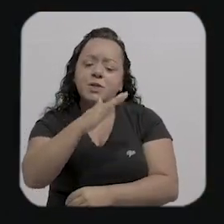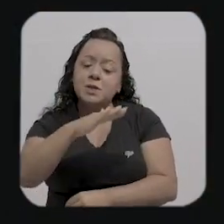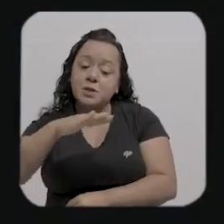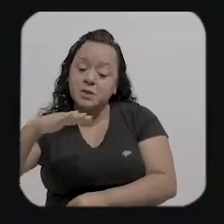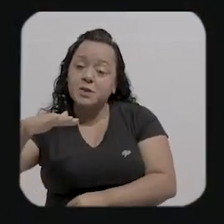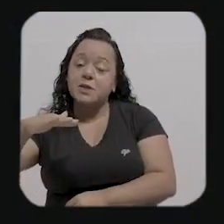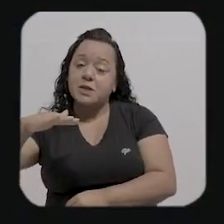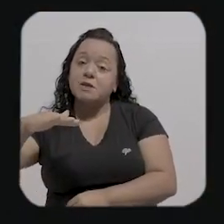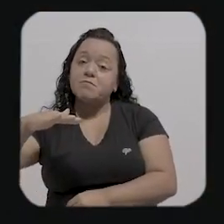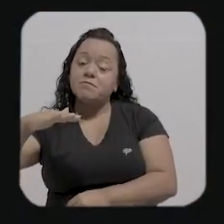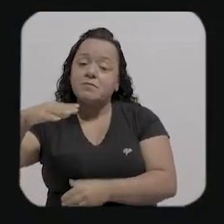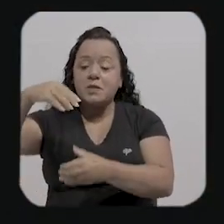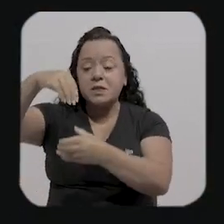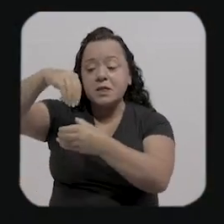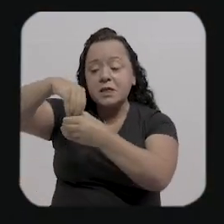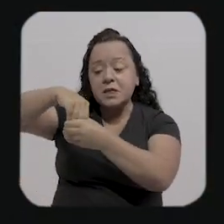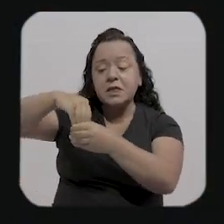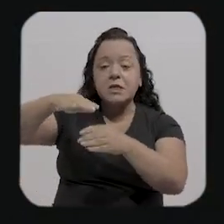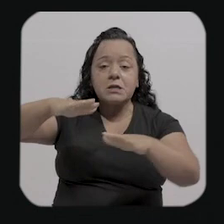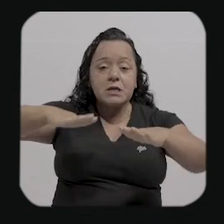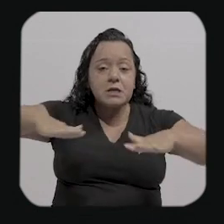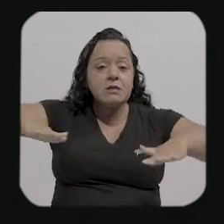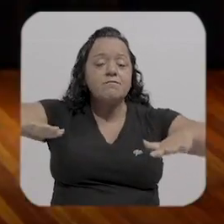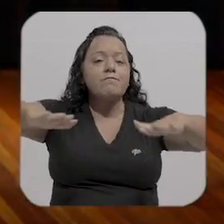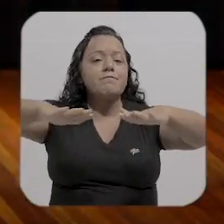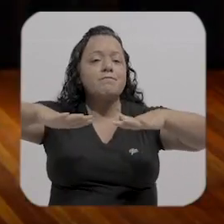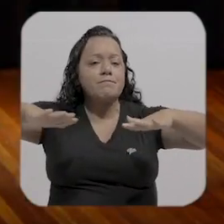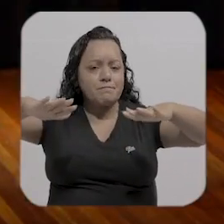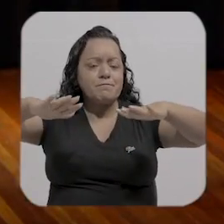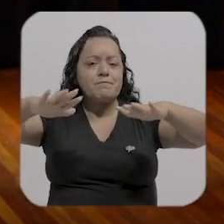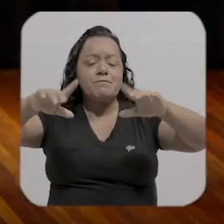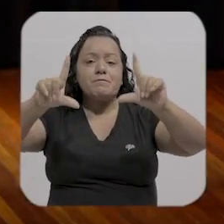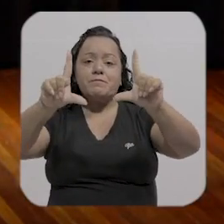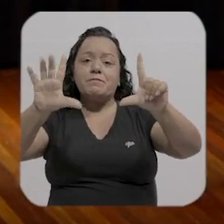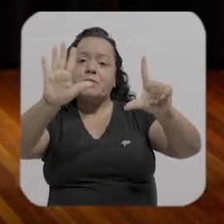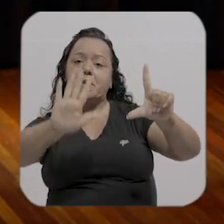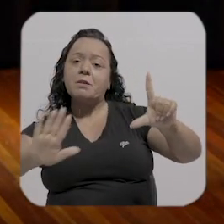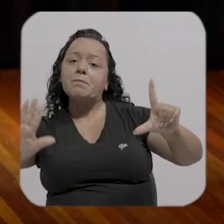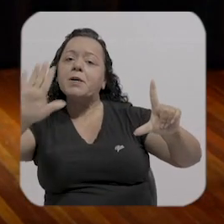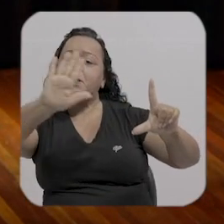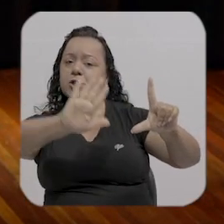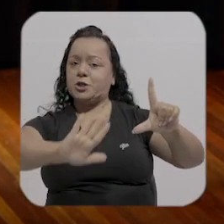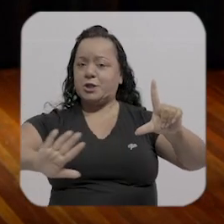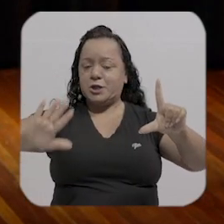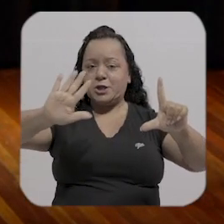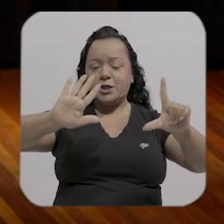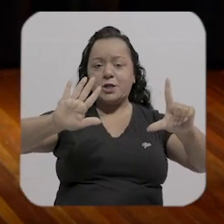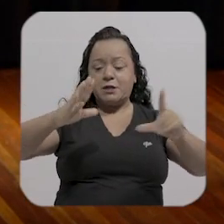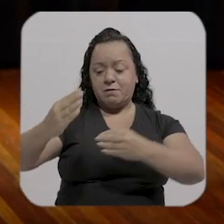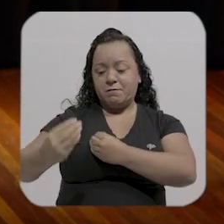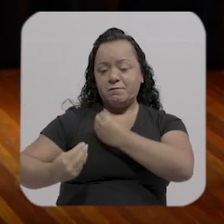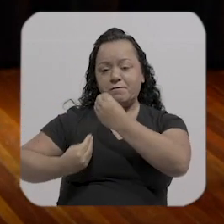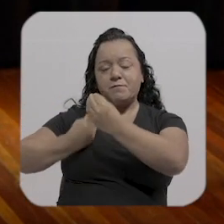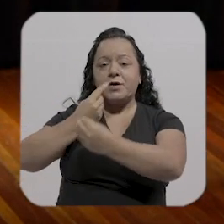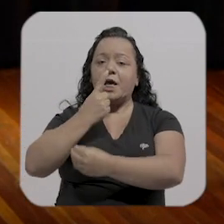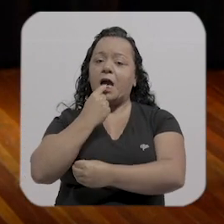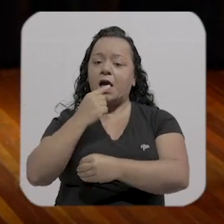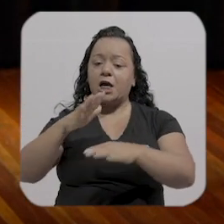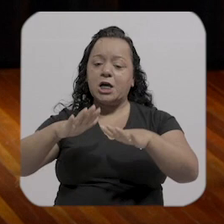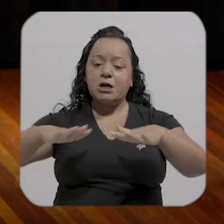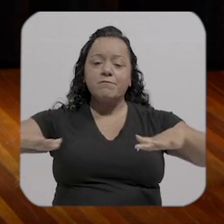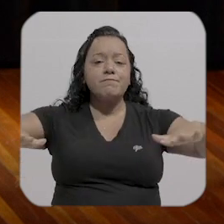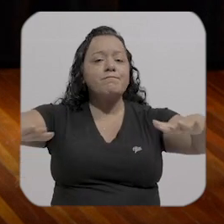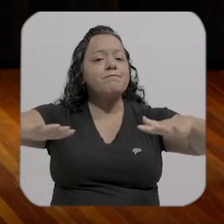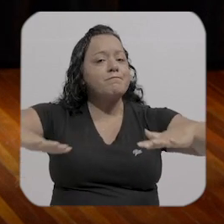dentro dessa realidade imagética da vida ribeirinha, como a cidade